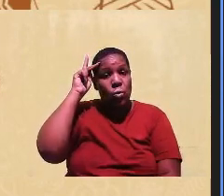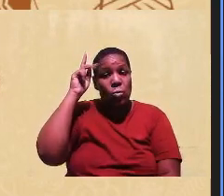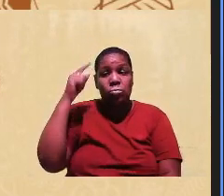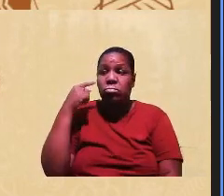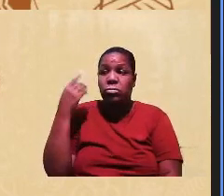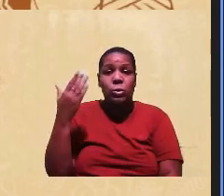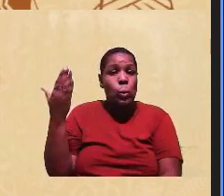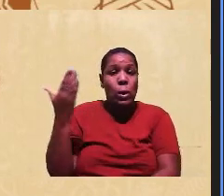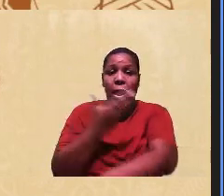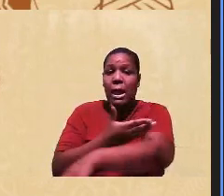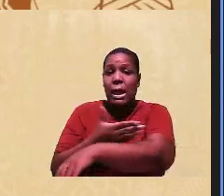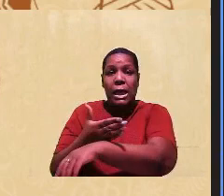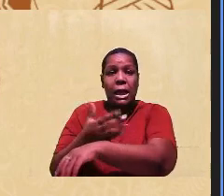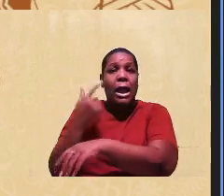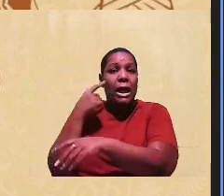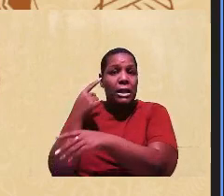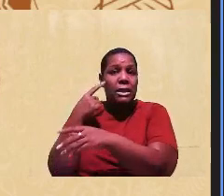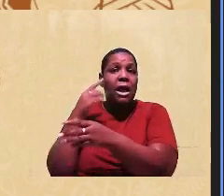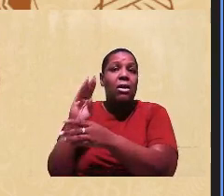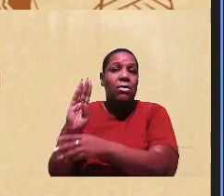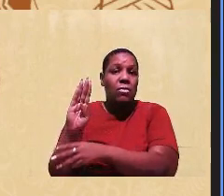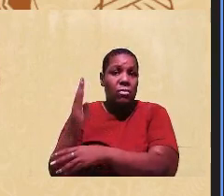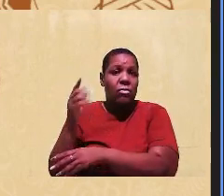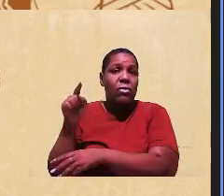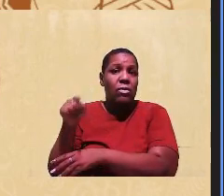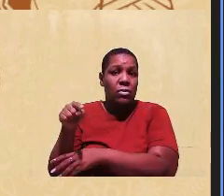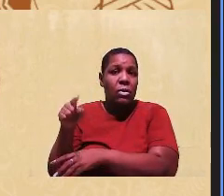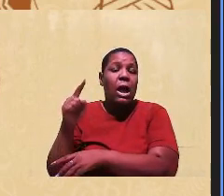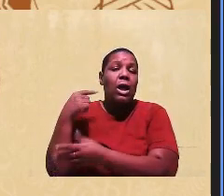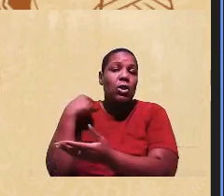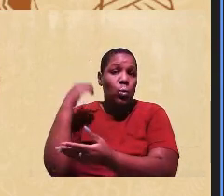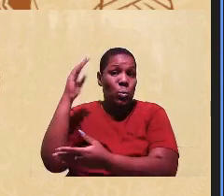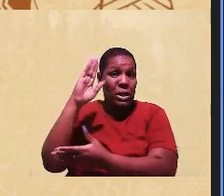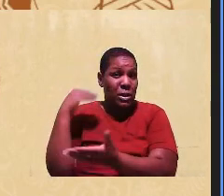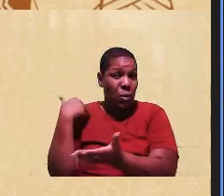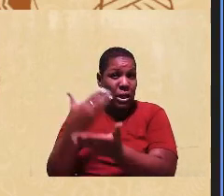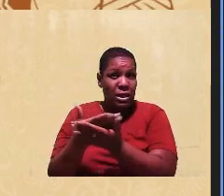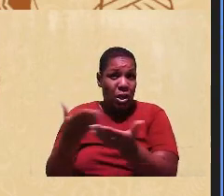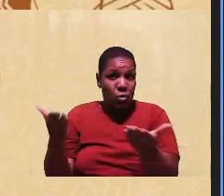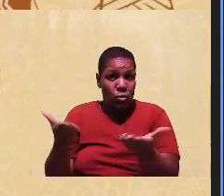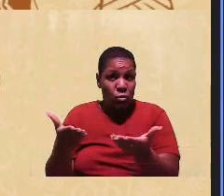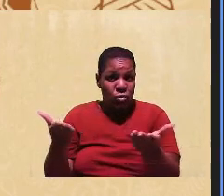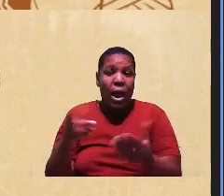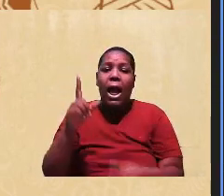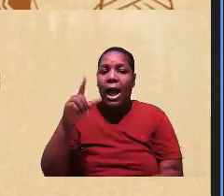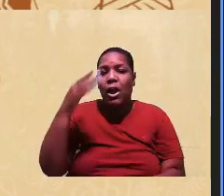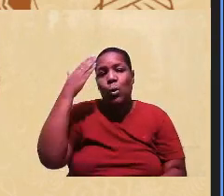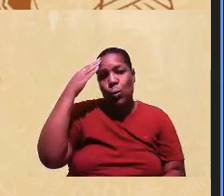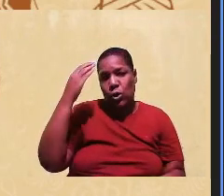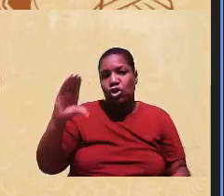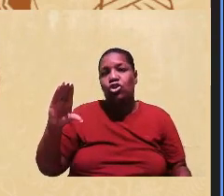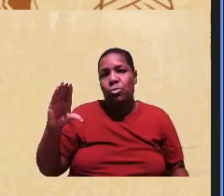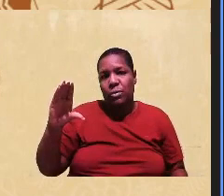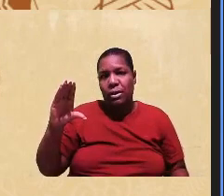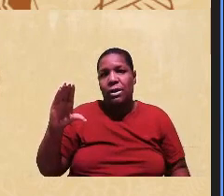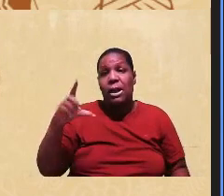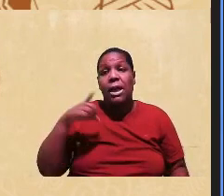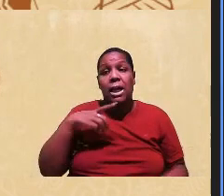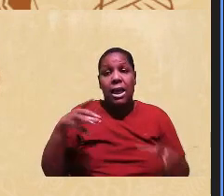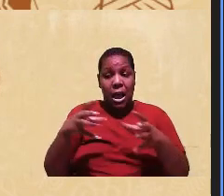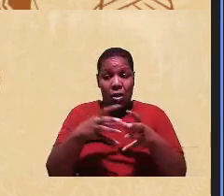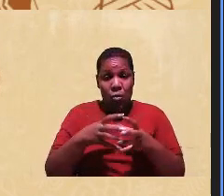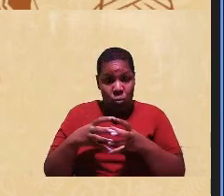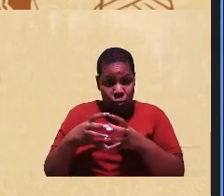fraudando as cotas no Brasil até hoje, que foi em Curitiba e que a comunidade